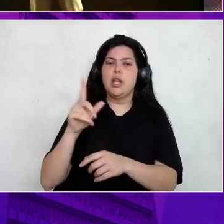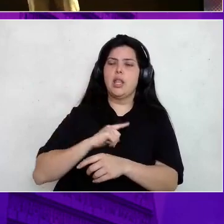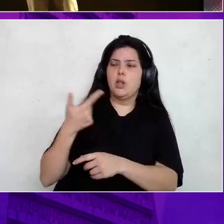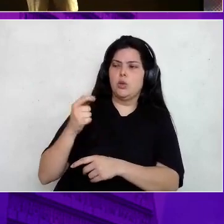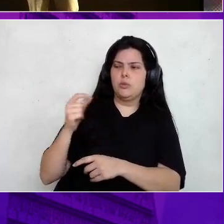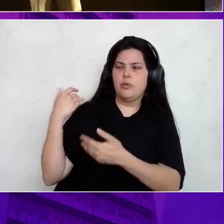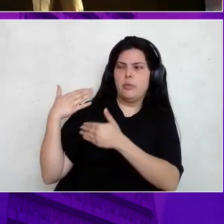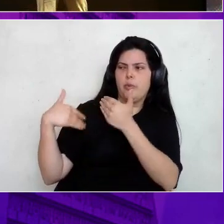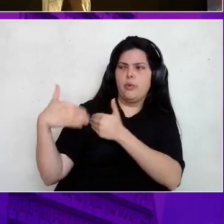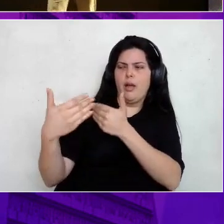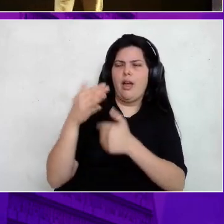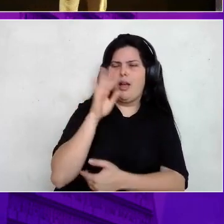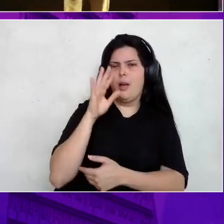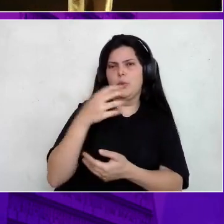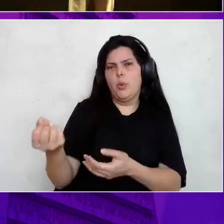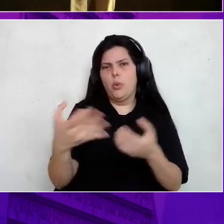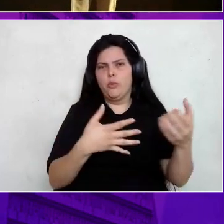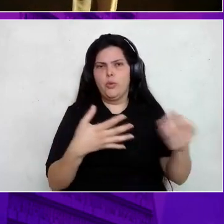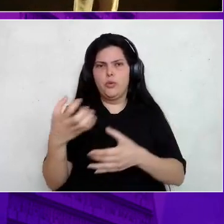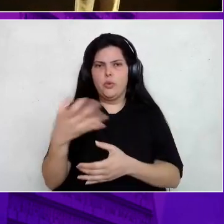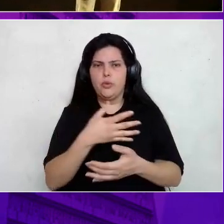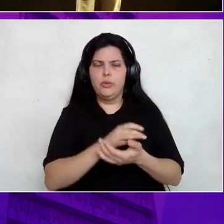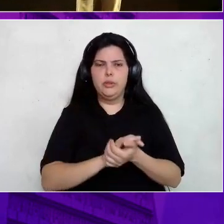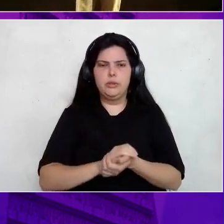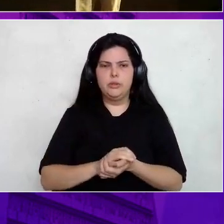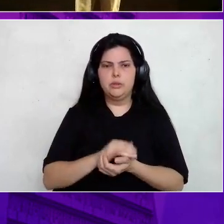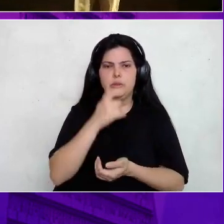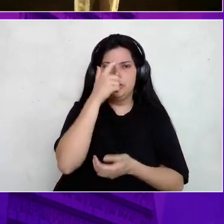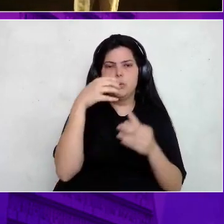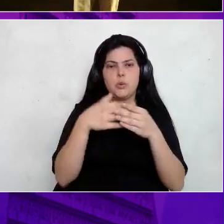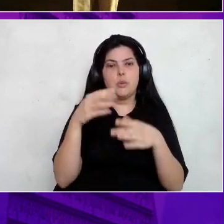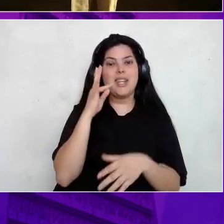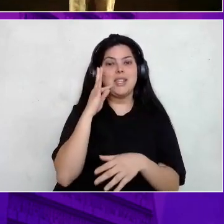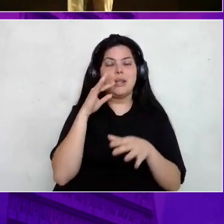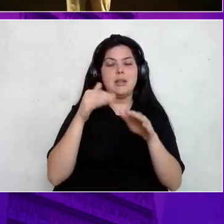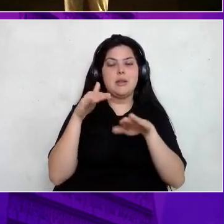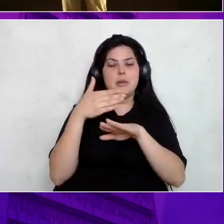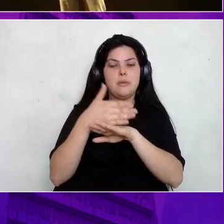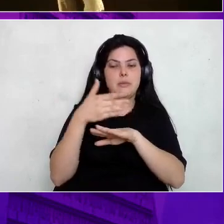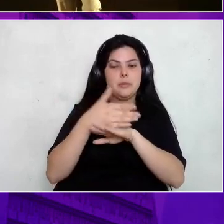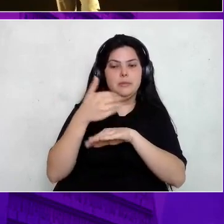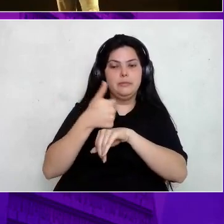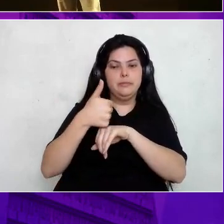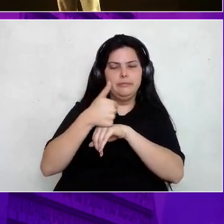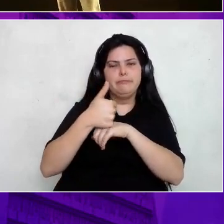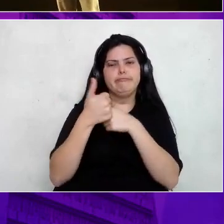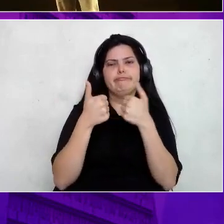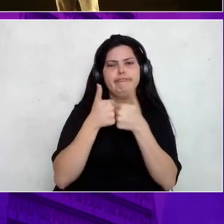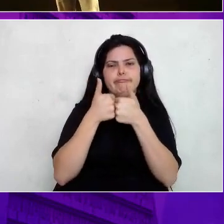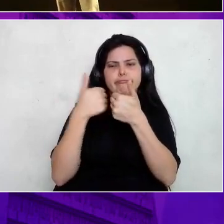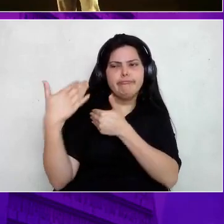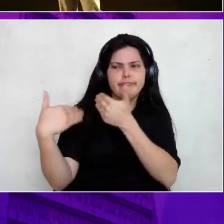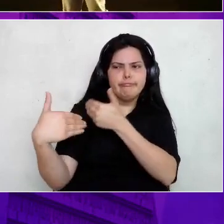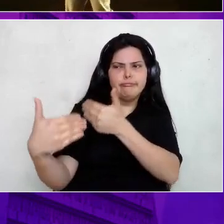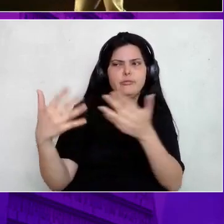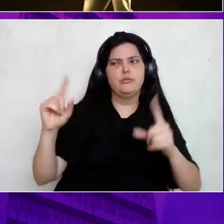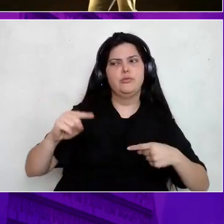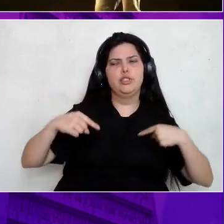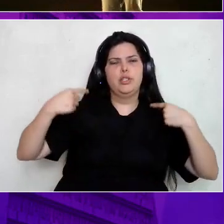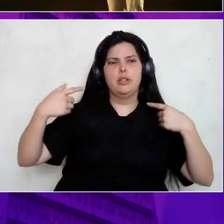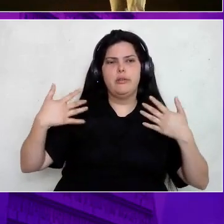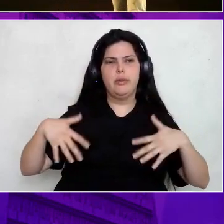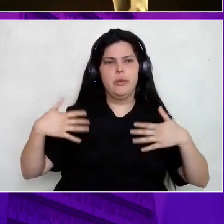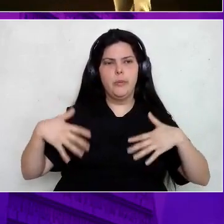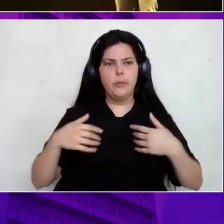para a gente é sempre novo, né? Eu sou a equipe técnica aqui também, então, para a gente até acompanhar a evolução é um desafio, tá? Então, eu